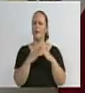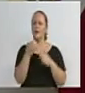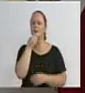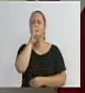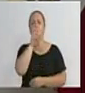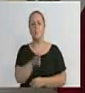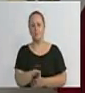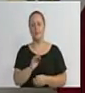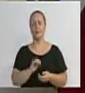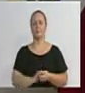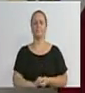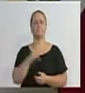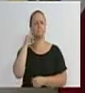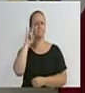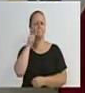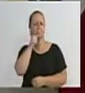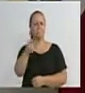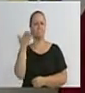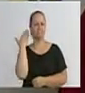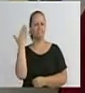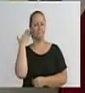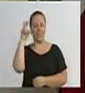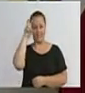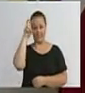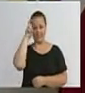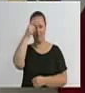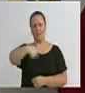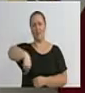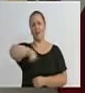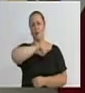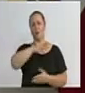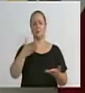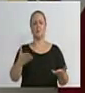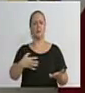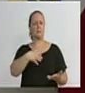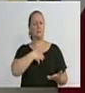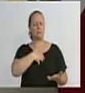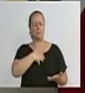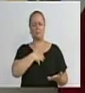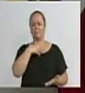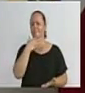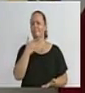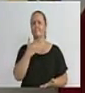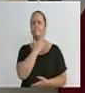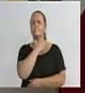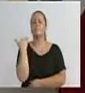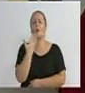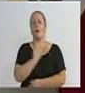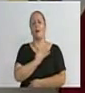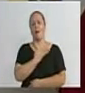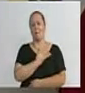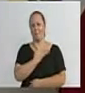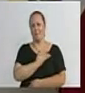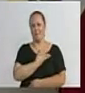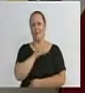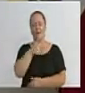Na última quinta-feira, nós tivemos uma grande perca, uma perca de um grande amigo nosso, um líder